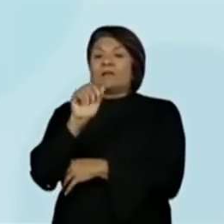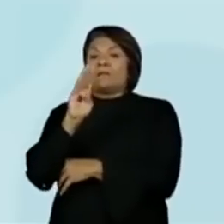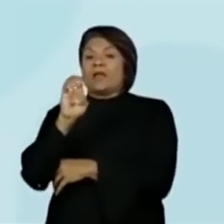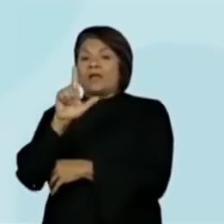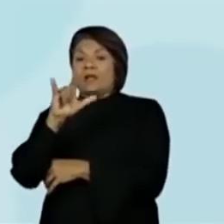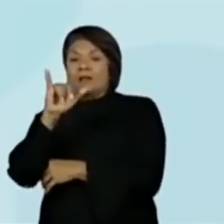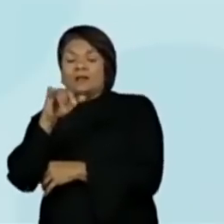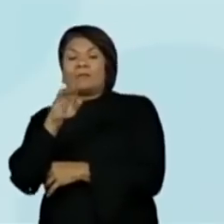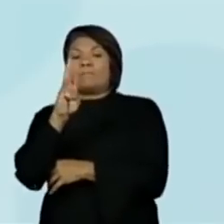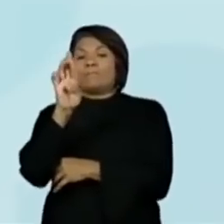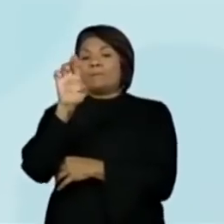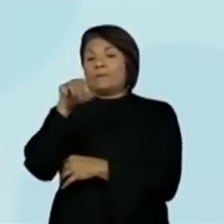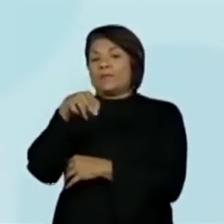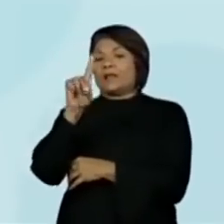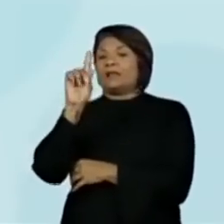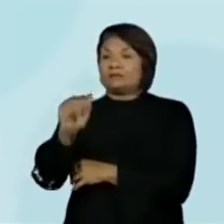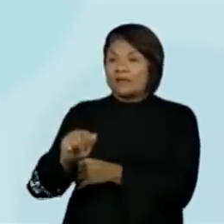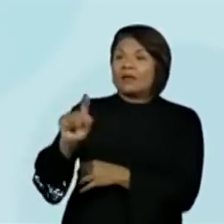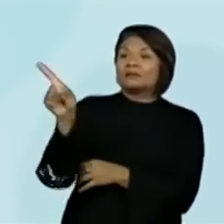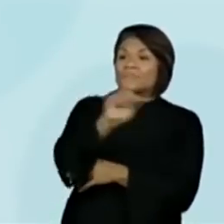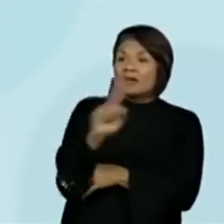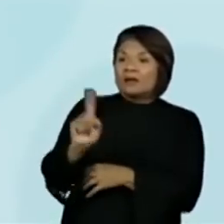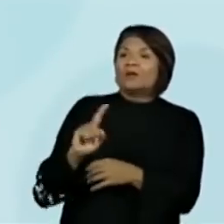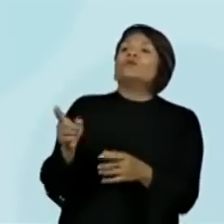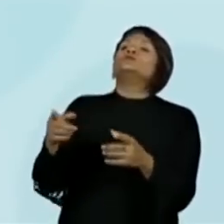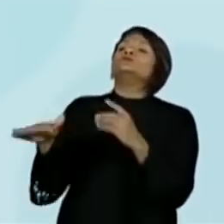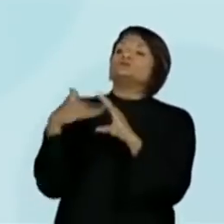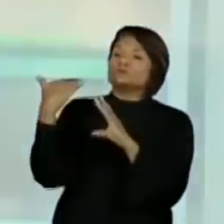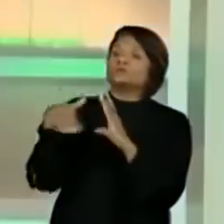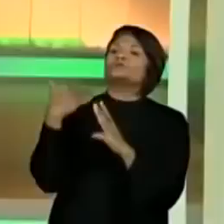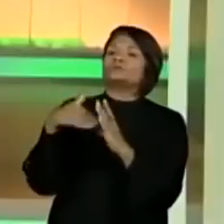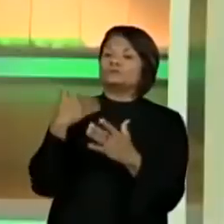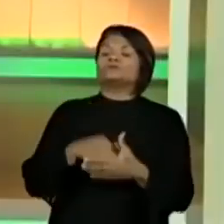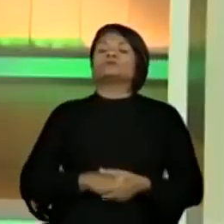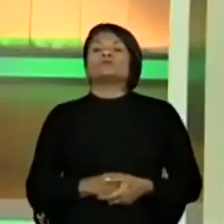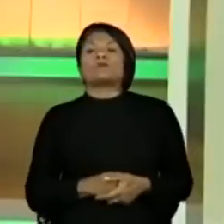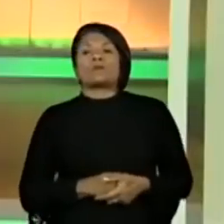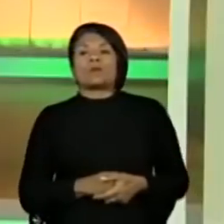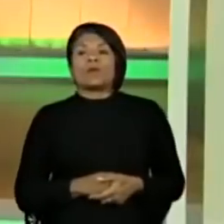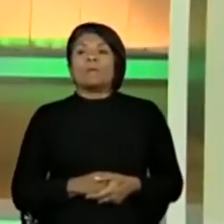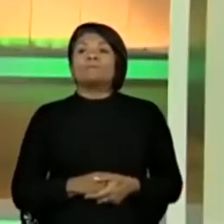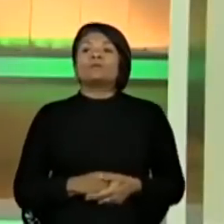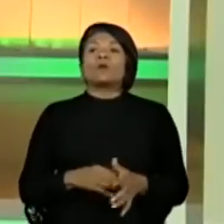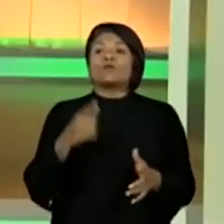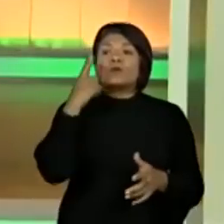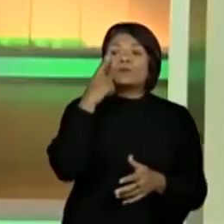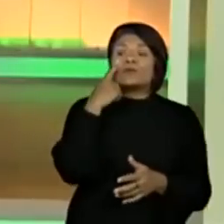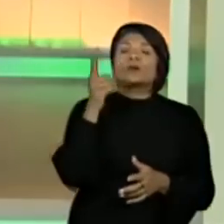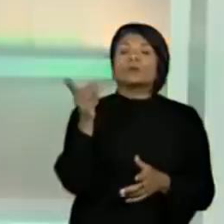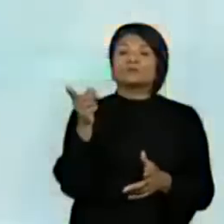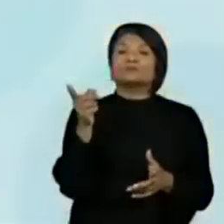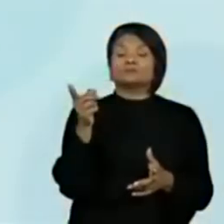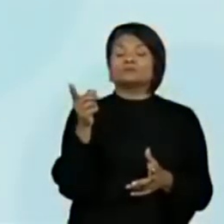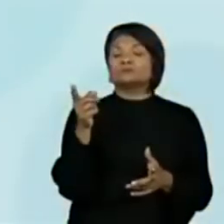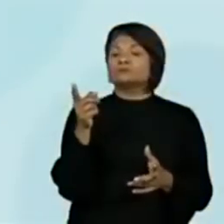Isabelle, Brenda, o não. Veja bem, vamos lá. Vamos ver o que está falando aqui, ó.